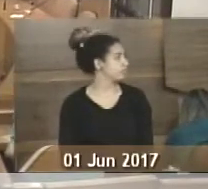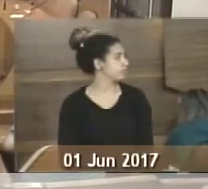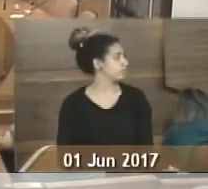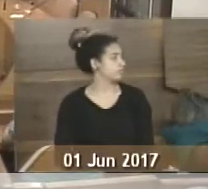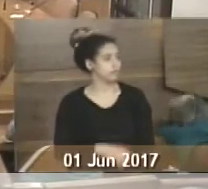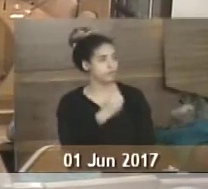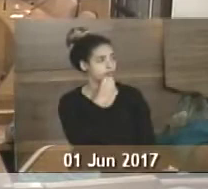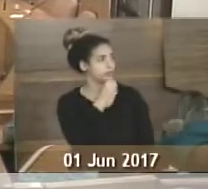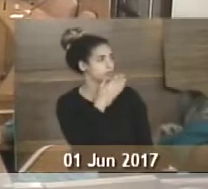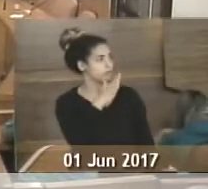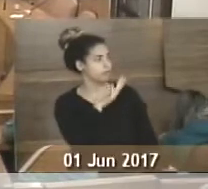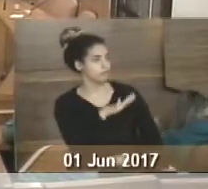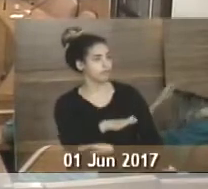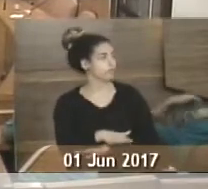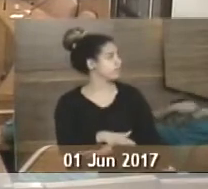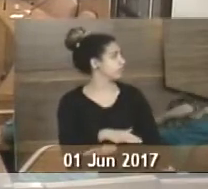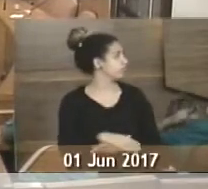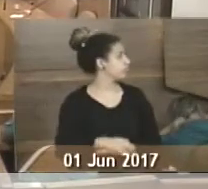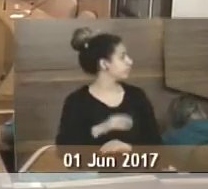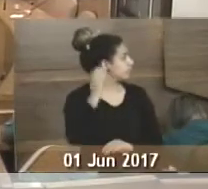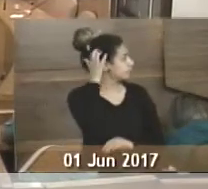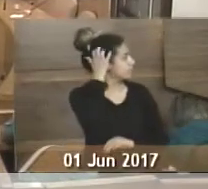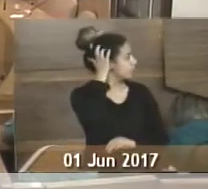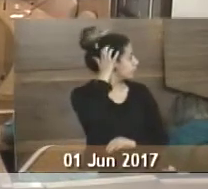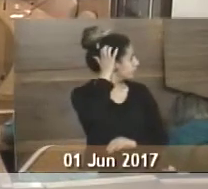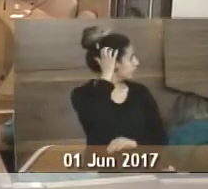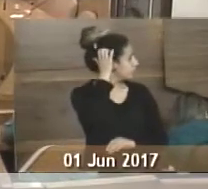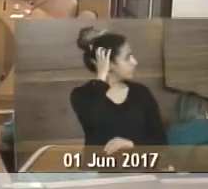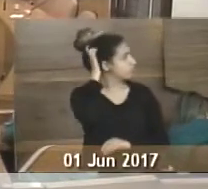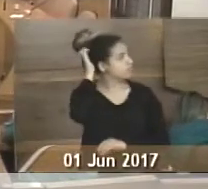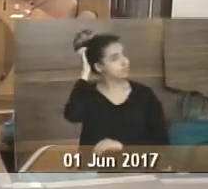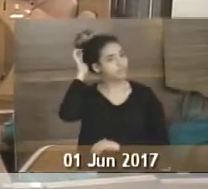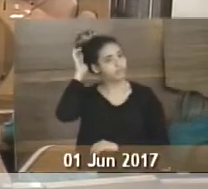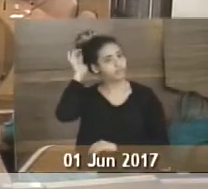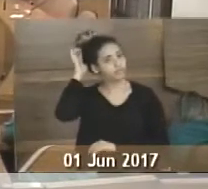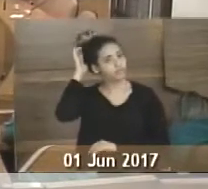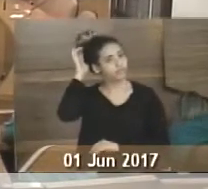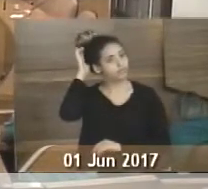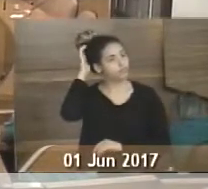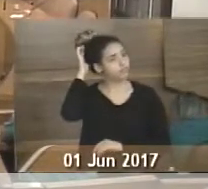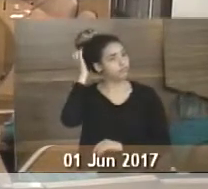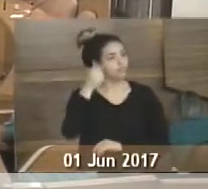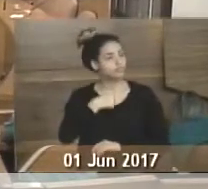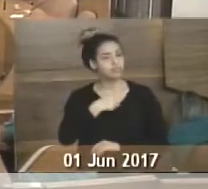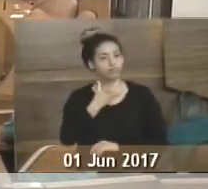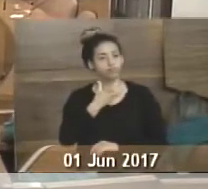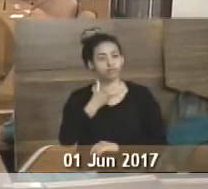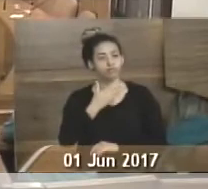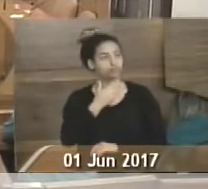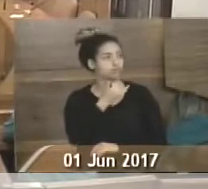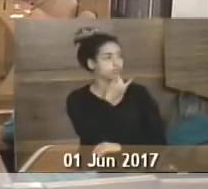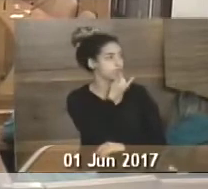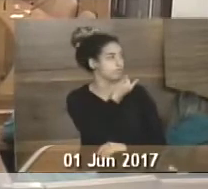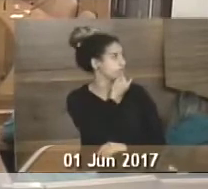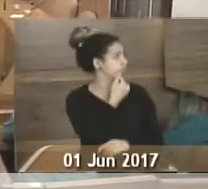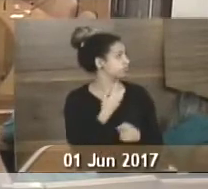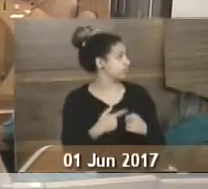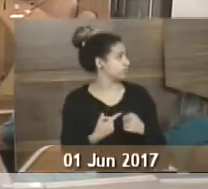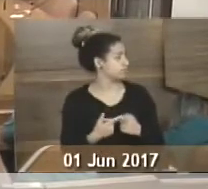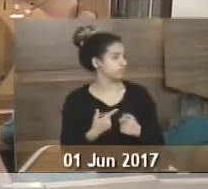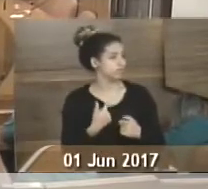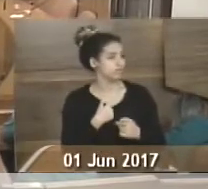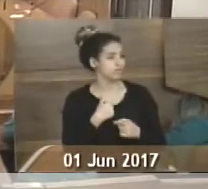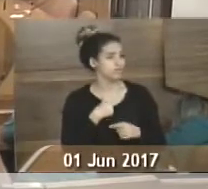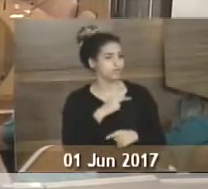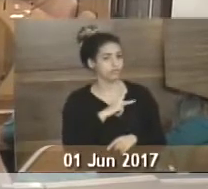Bom dia, boa tarde. Já é meio-dia? É. Queria aqui pedir desculpa que eu que estava